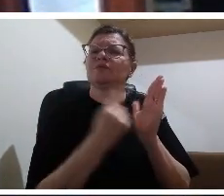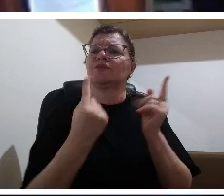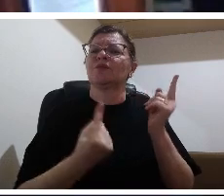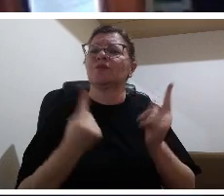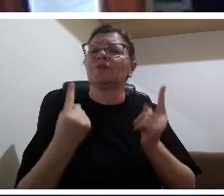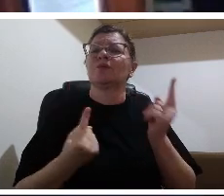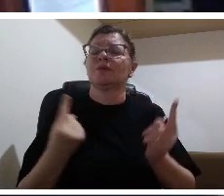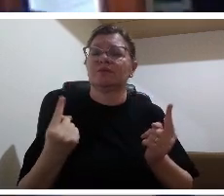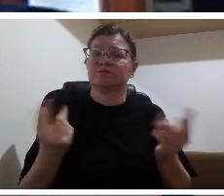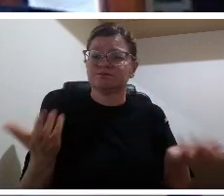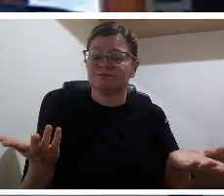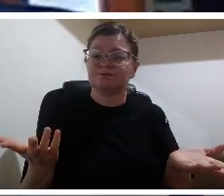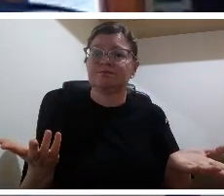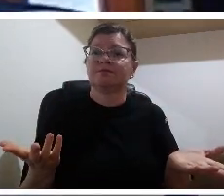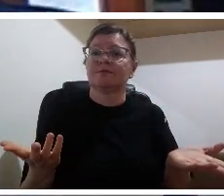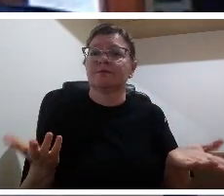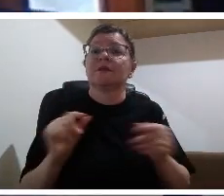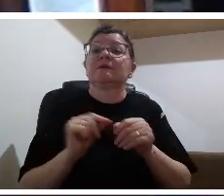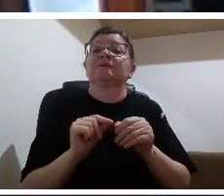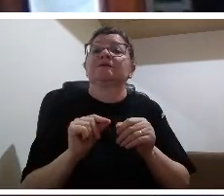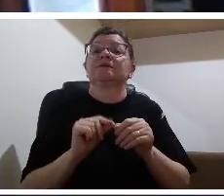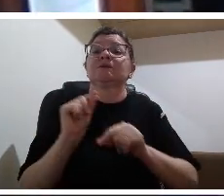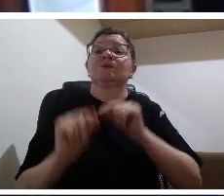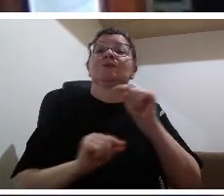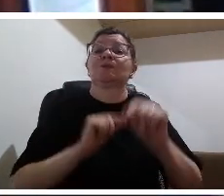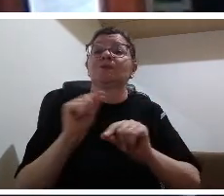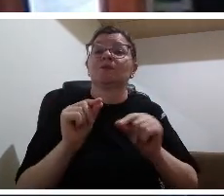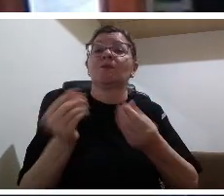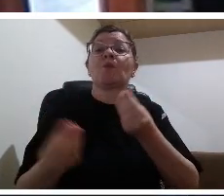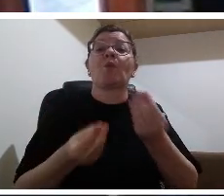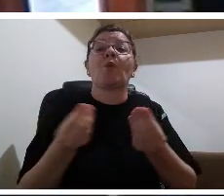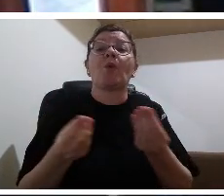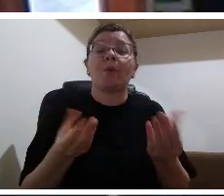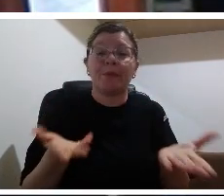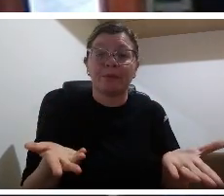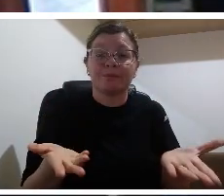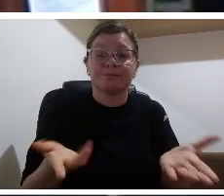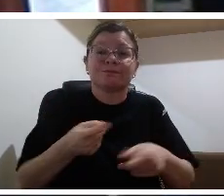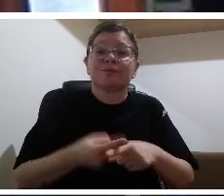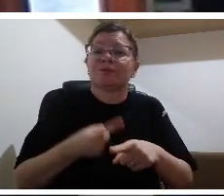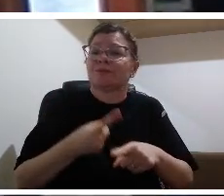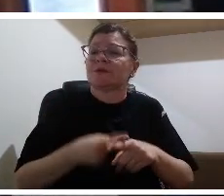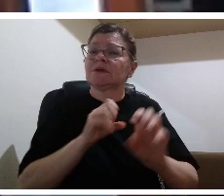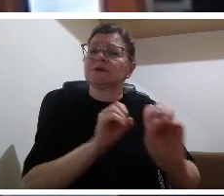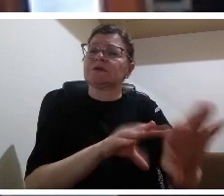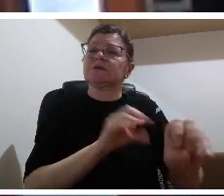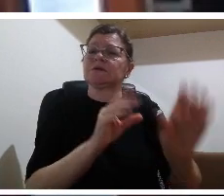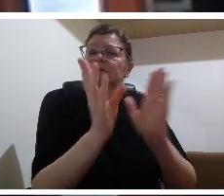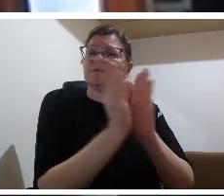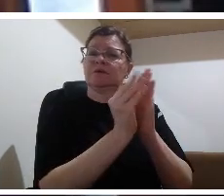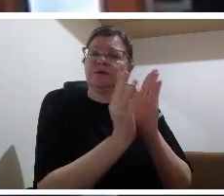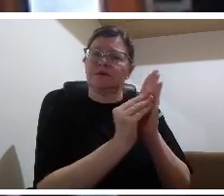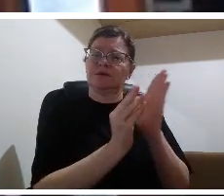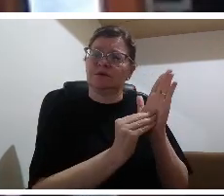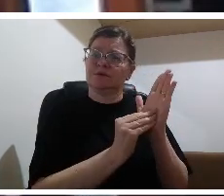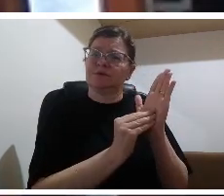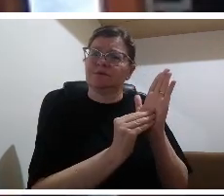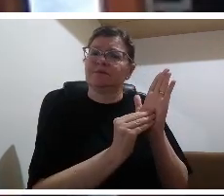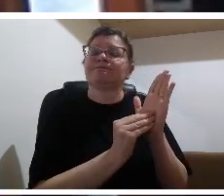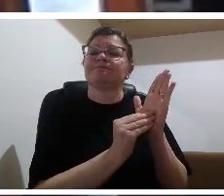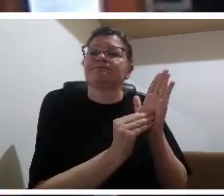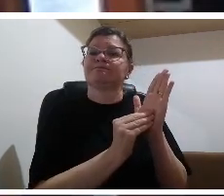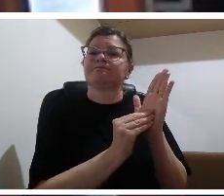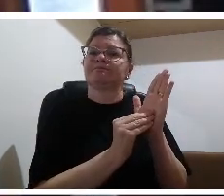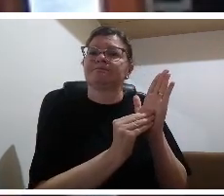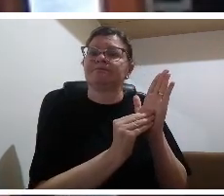conteúdo a base nacional comum curricular na sua apresentação diz o